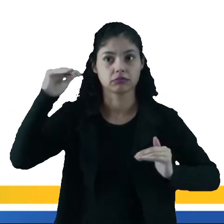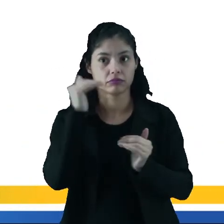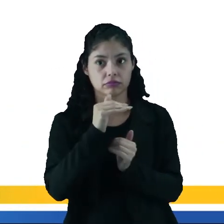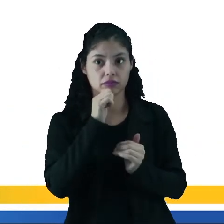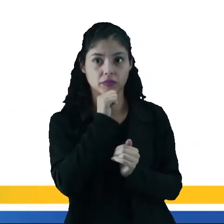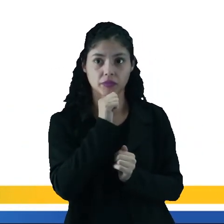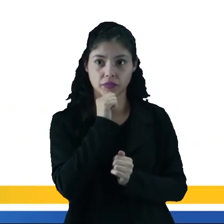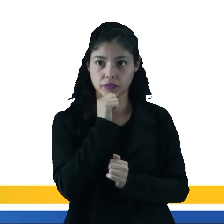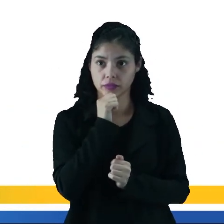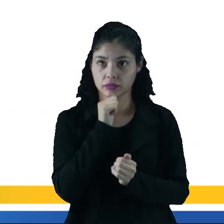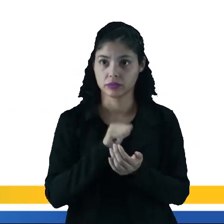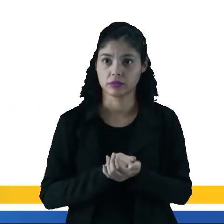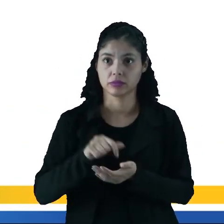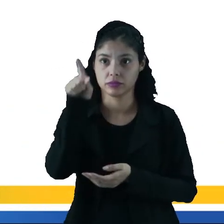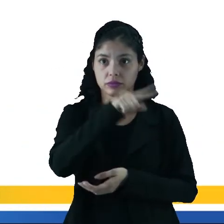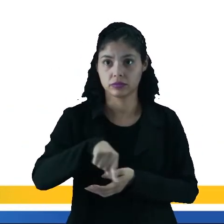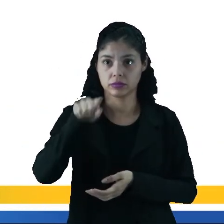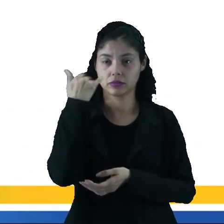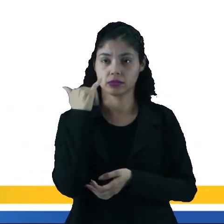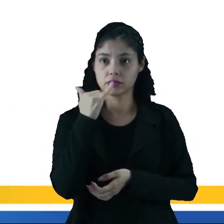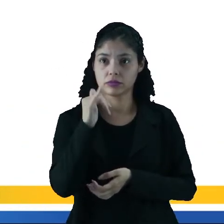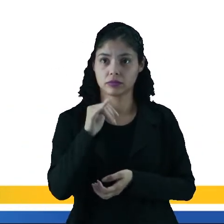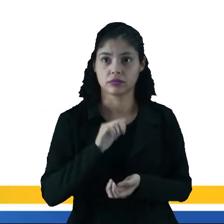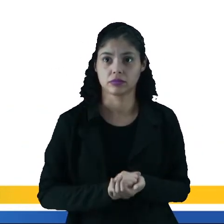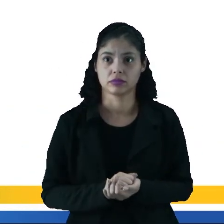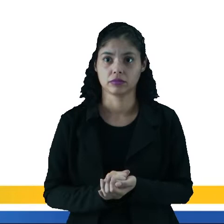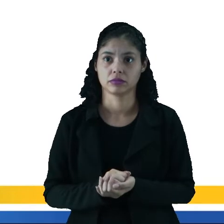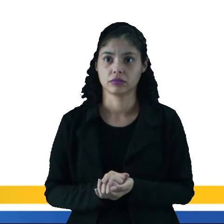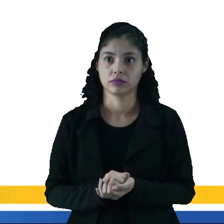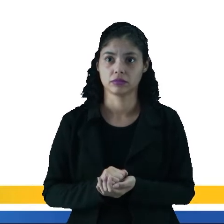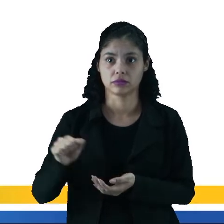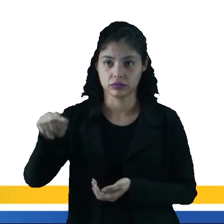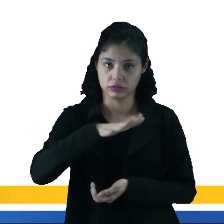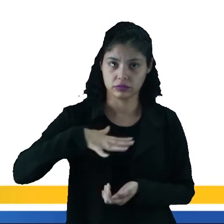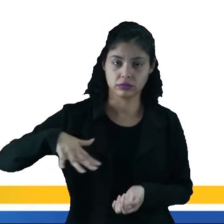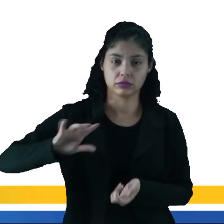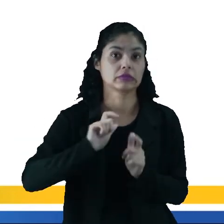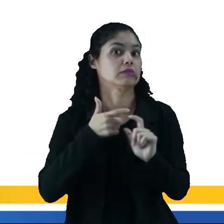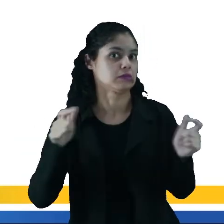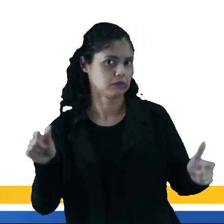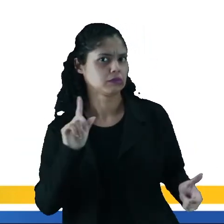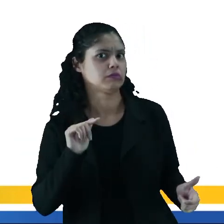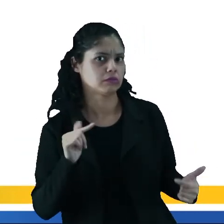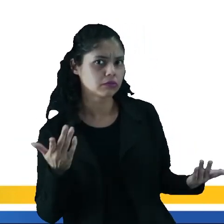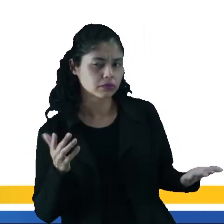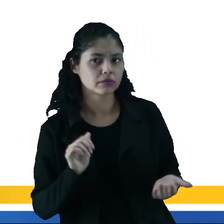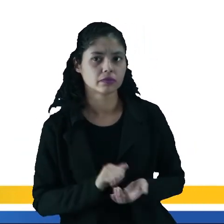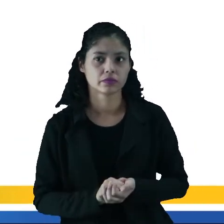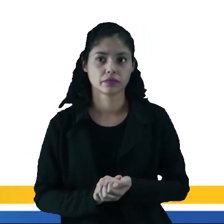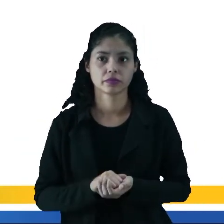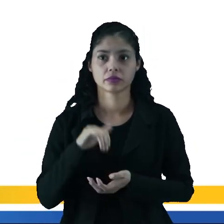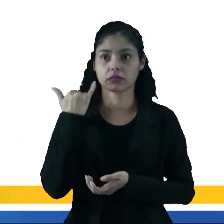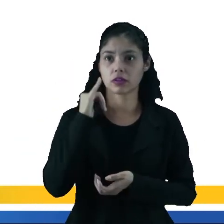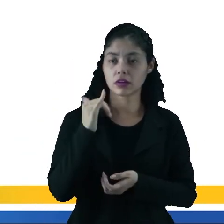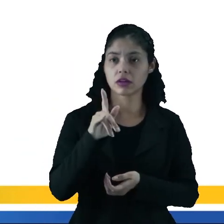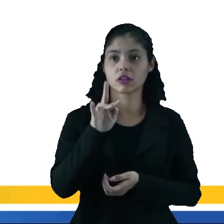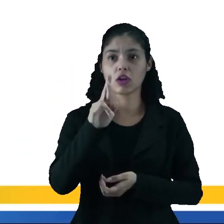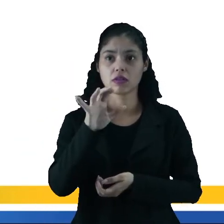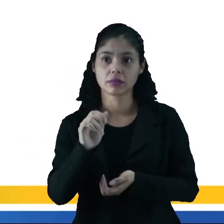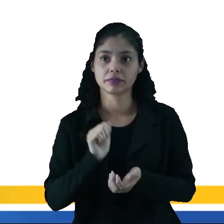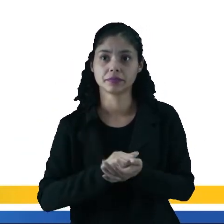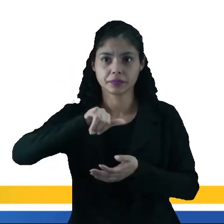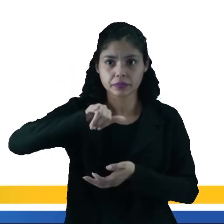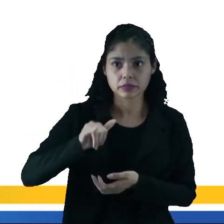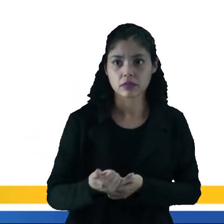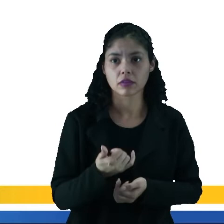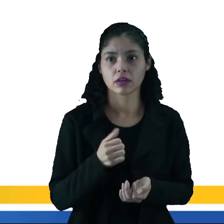e as partes das turbinas têm a envergadura de um campo de futebol. É muito grande, não é mesmo? A energia geotérmica é